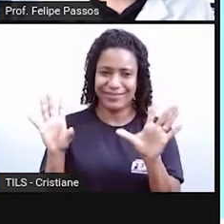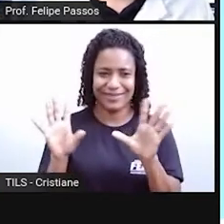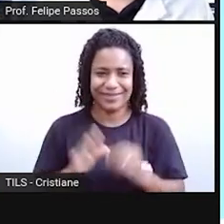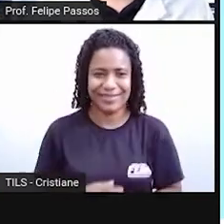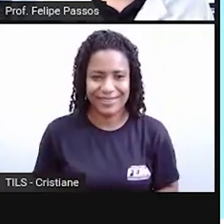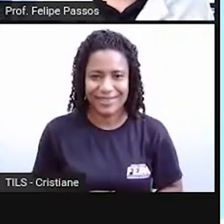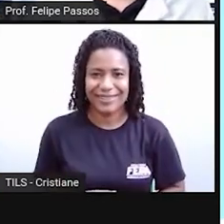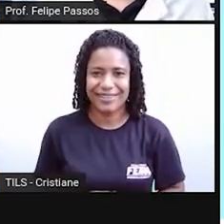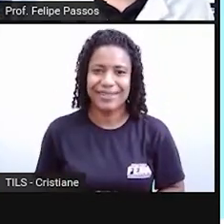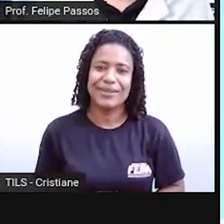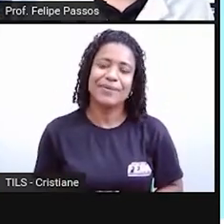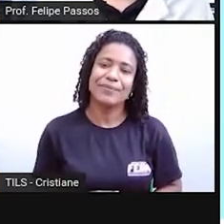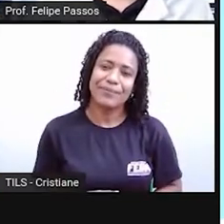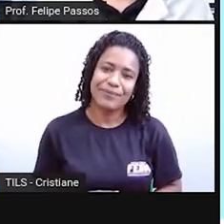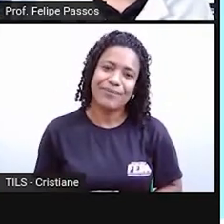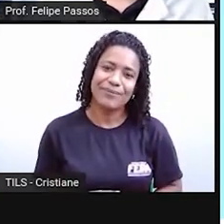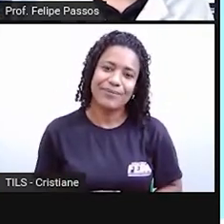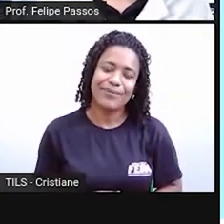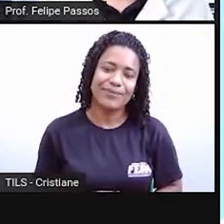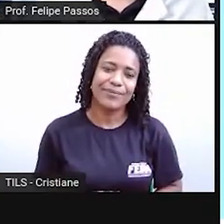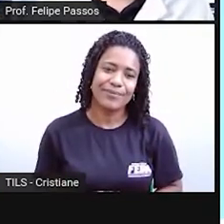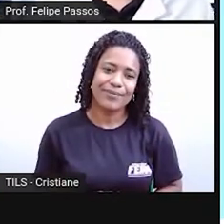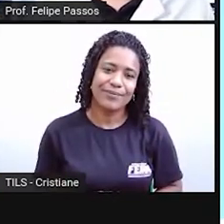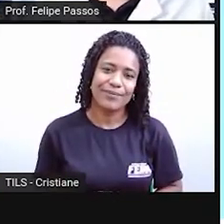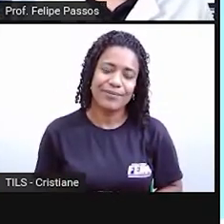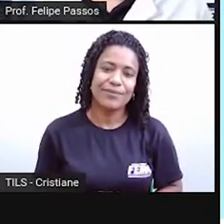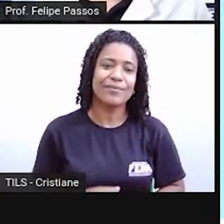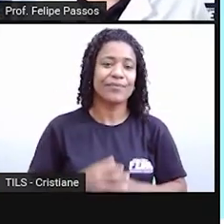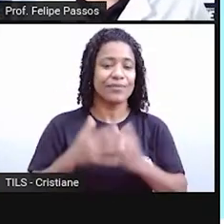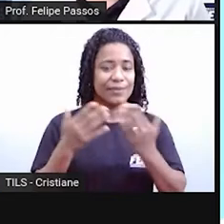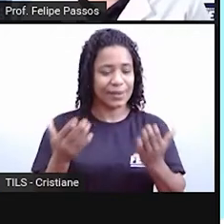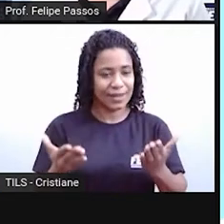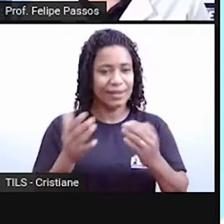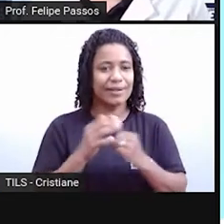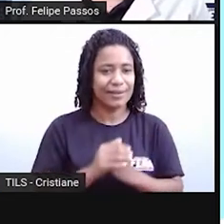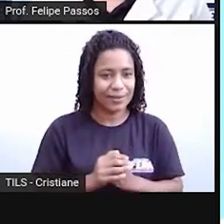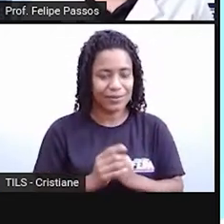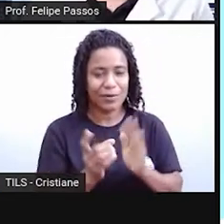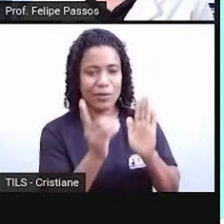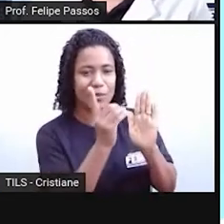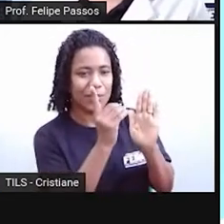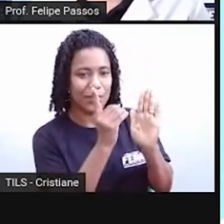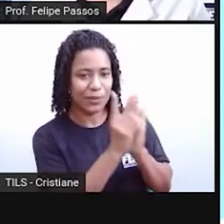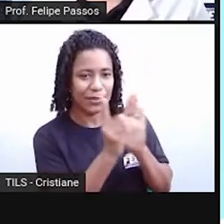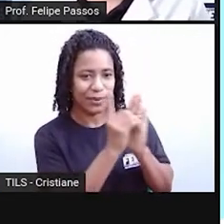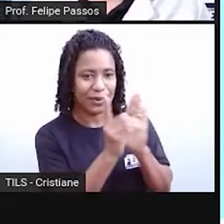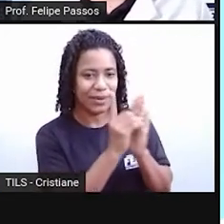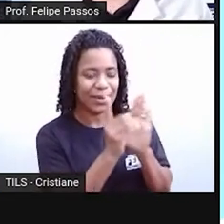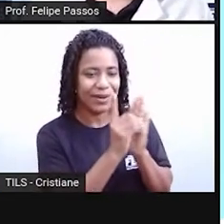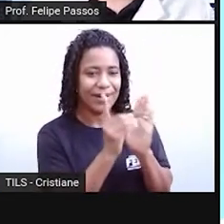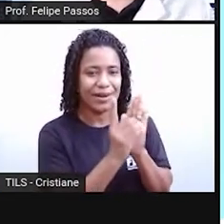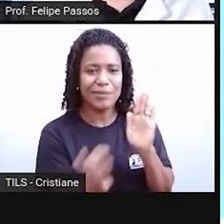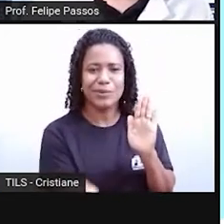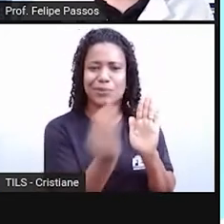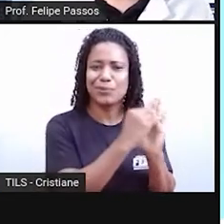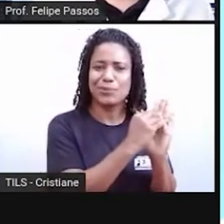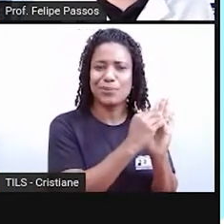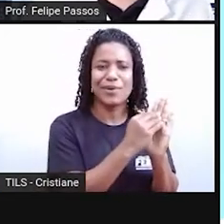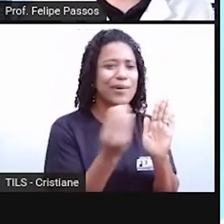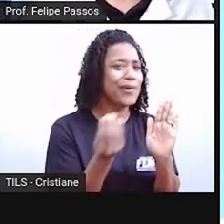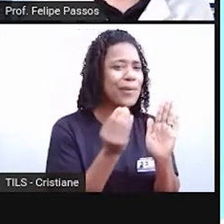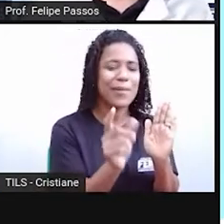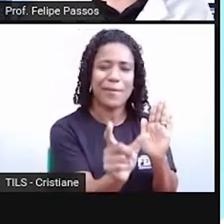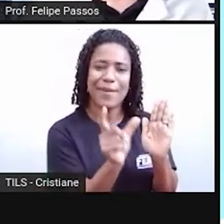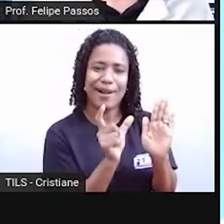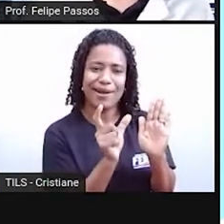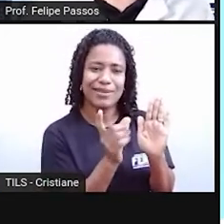E aí, quando é que uma palavra, ela deixa de estar lá no coloquial, no informal, e ela entra para o